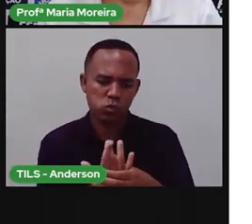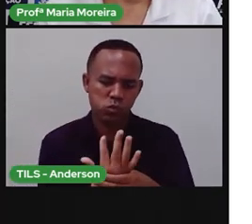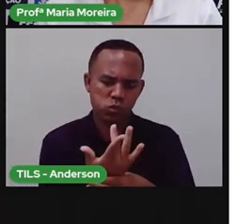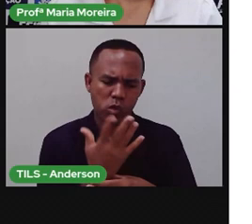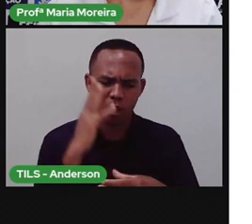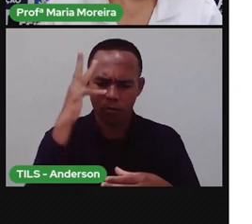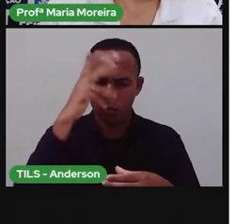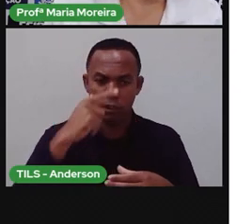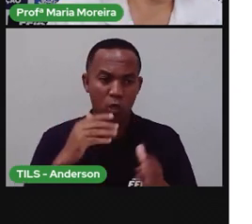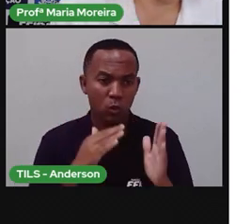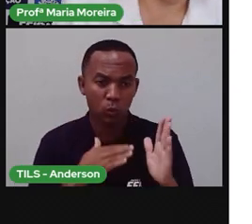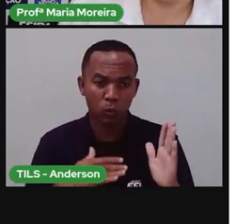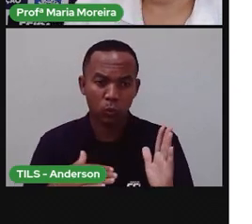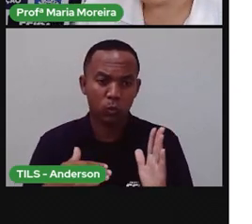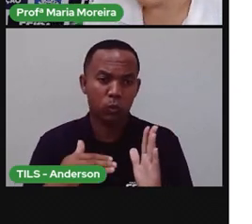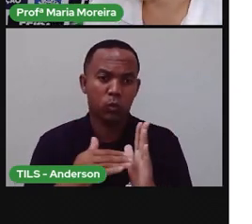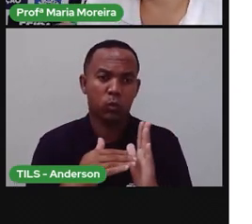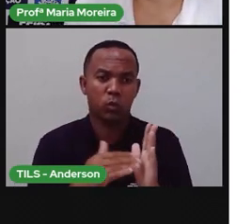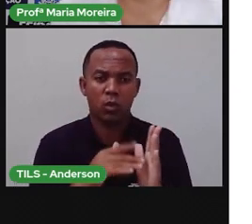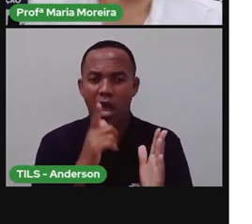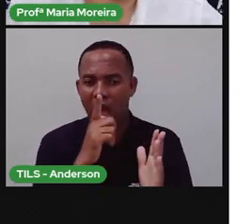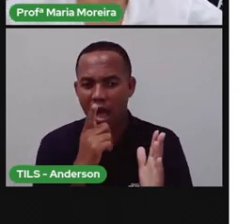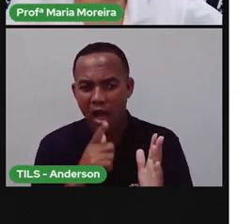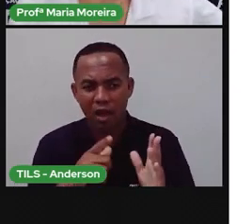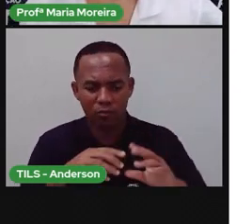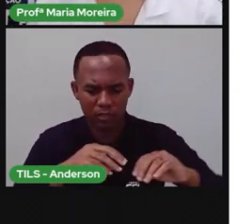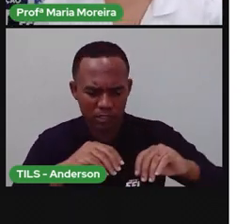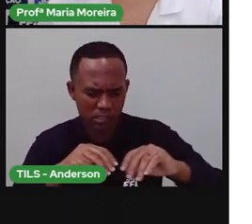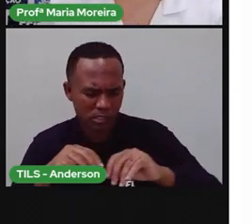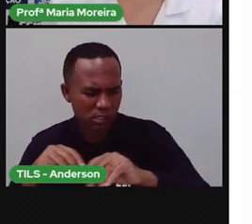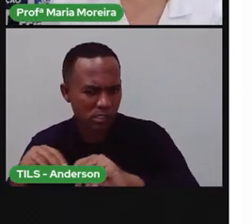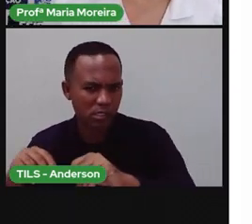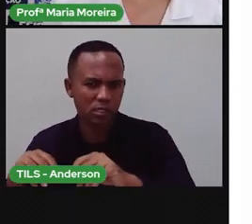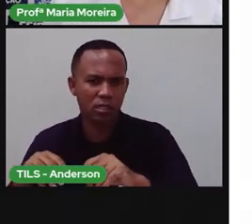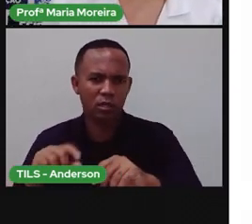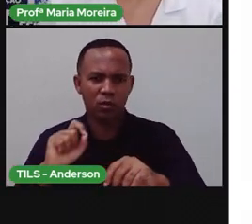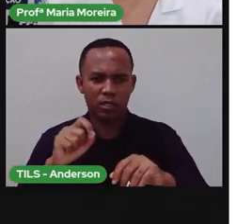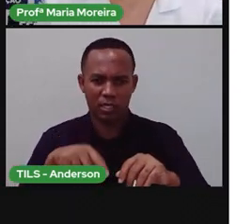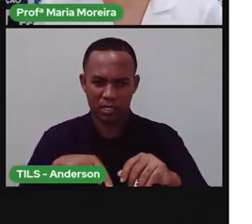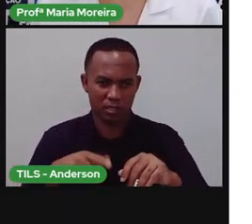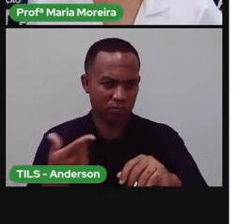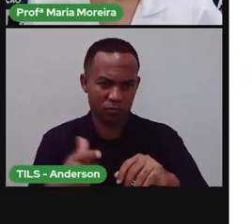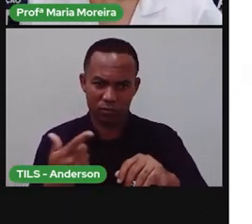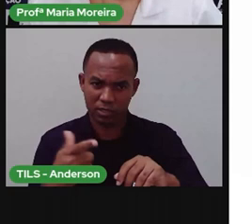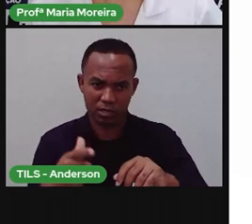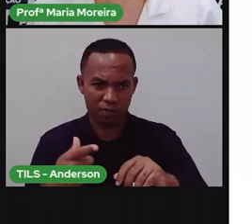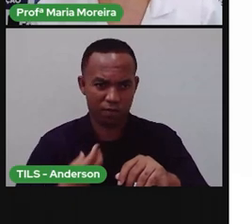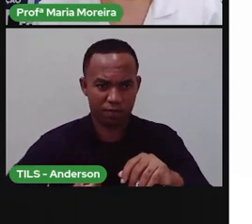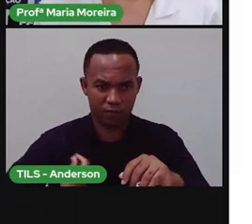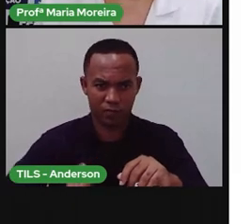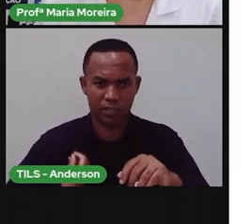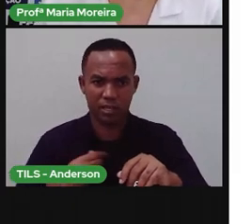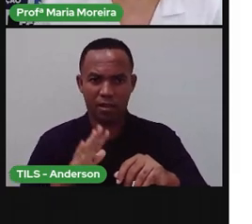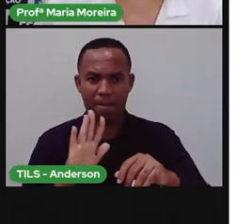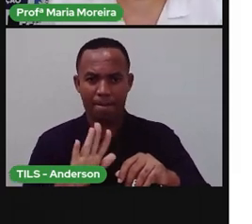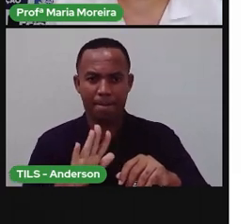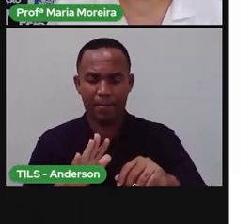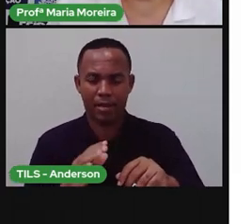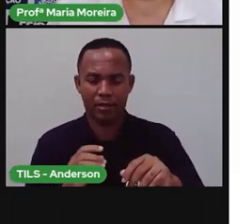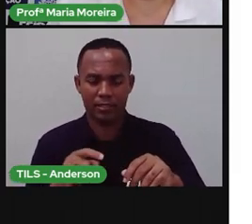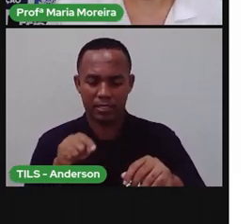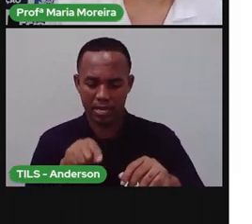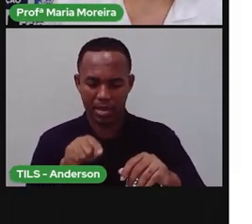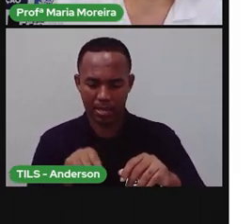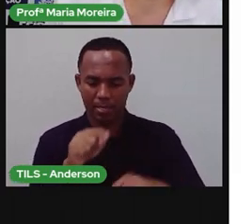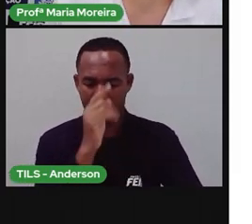Então, tudo isso aí, a água, o solo, a luz, são seres não vivos. Mas, que a plantinha, que é um ser